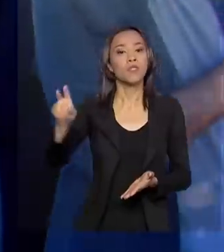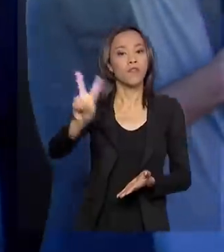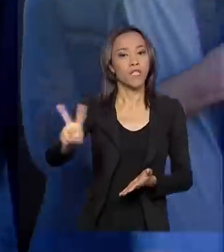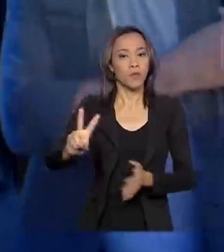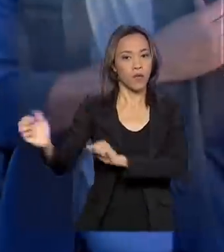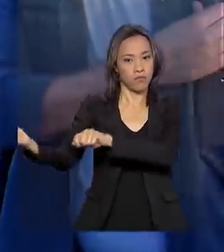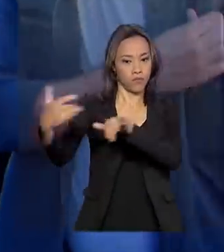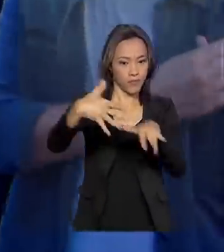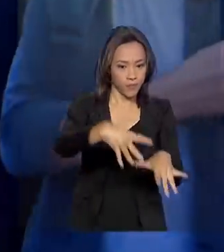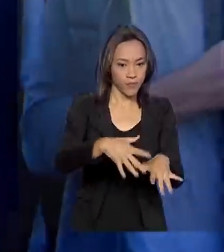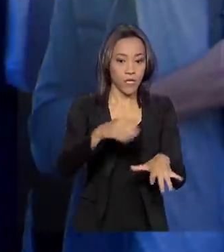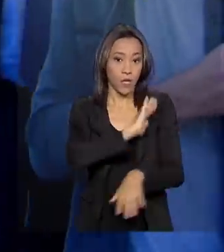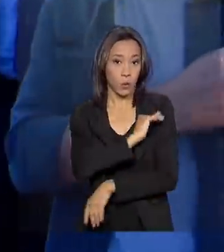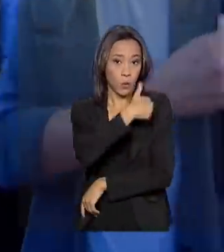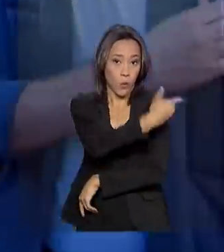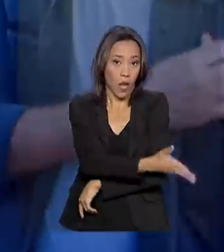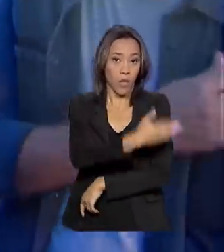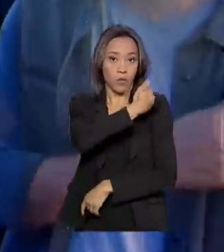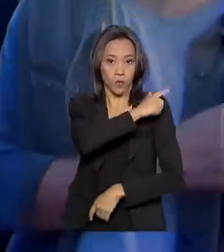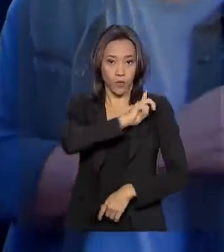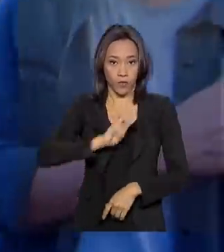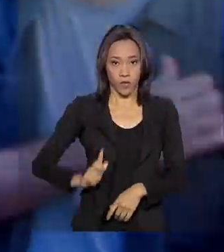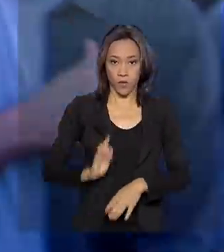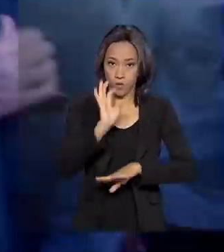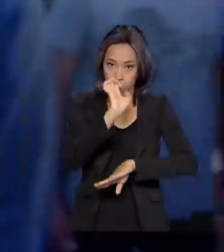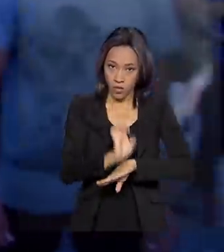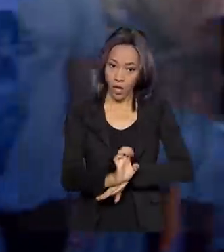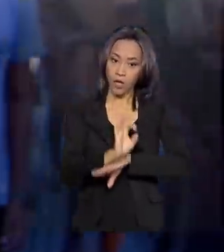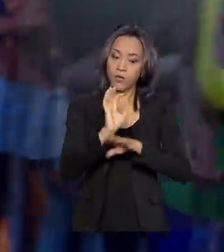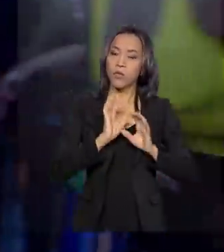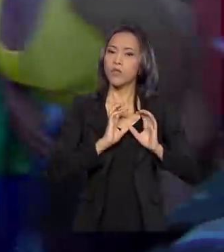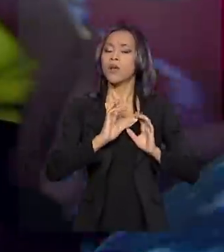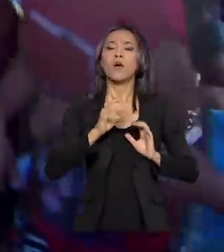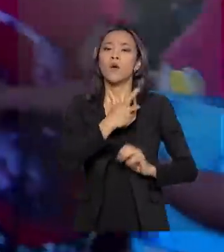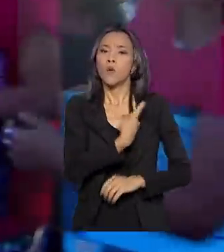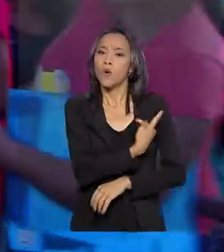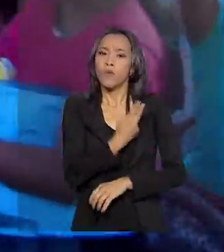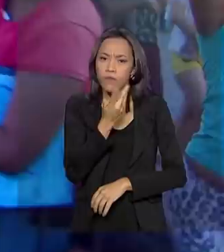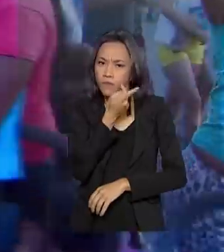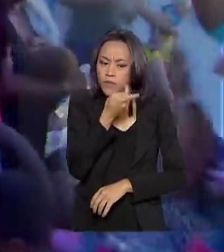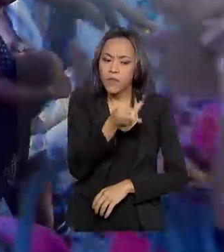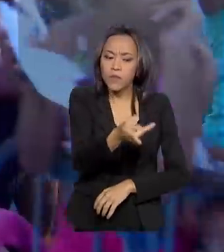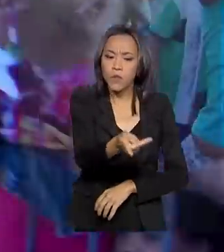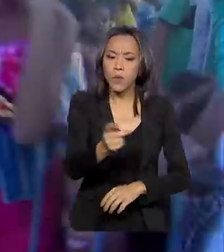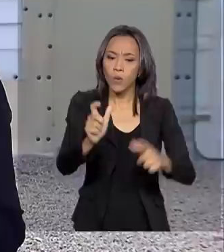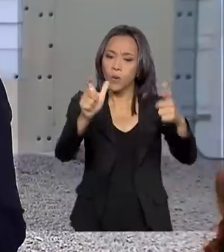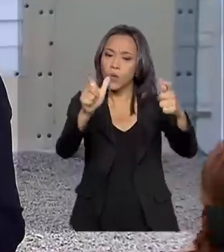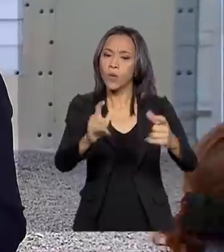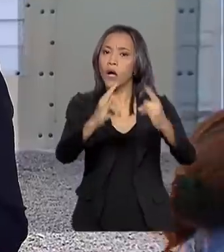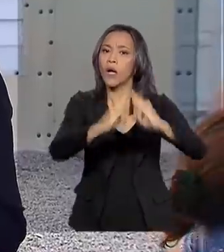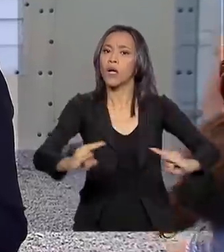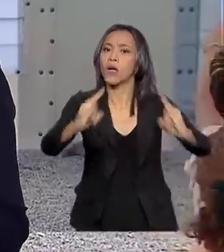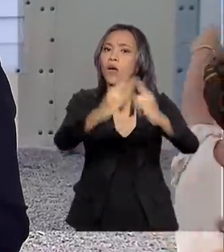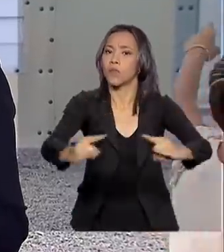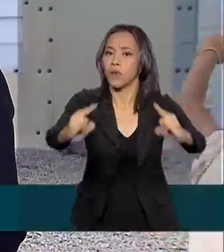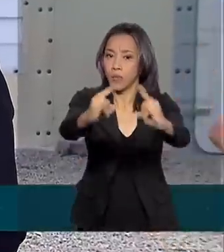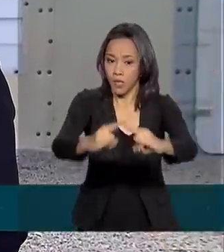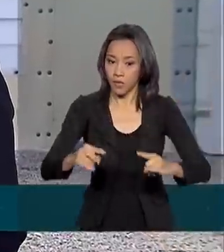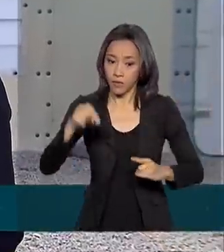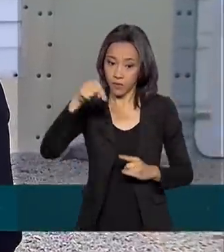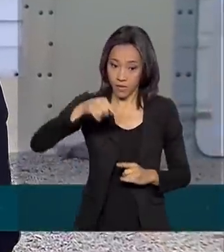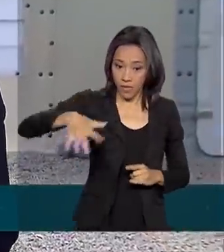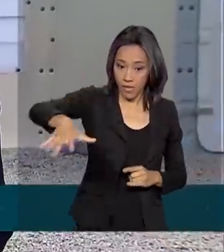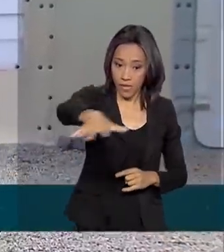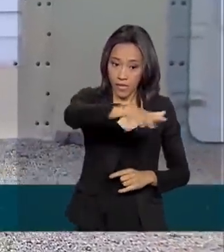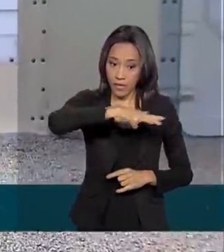Ao lado do governador Antônio Denário, Mourão visitou um dos principais abrigos na capital Boa Vista. Este aqui é o Rondon 3,